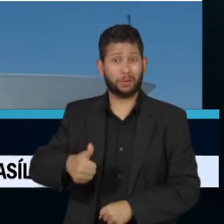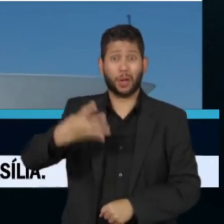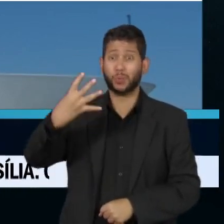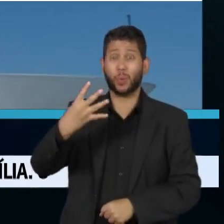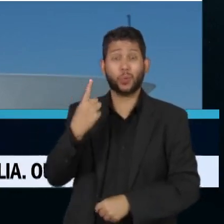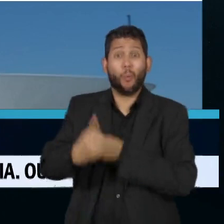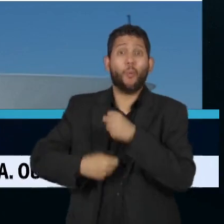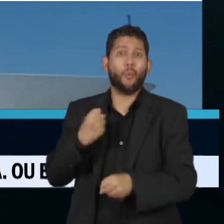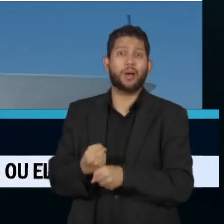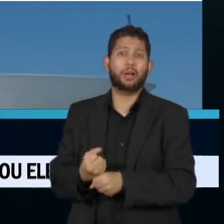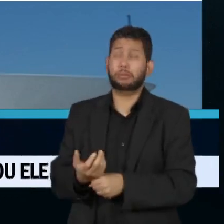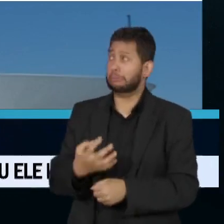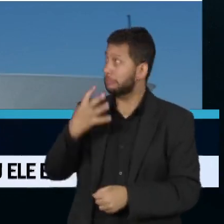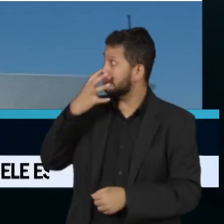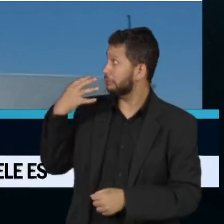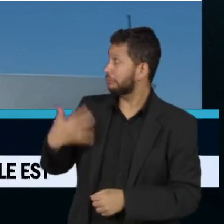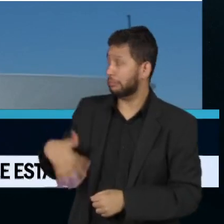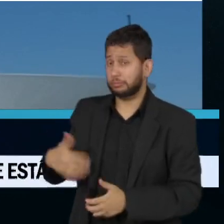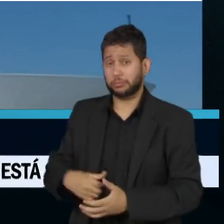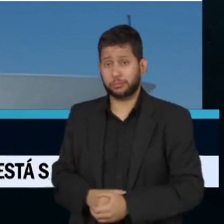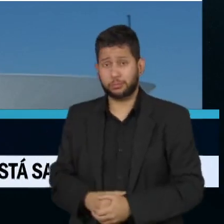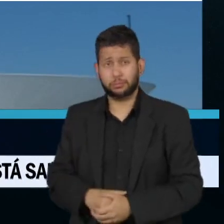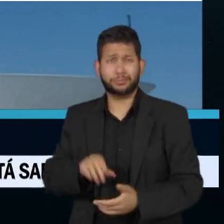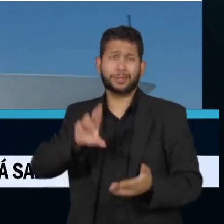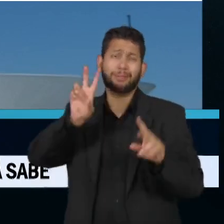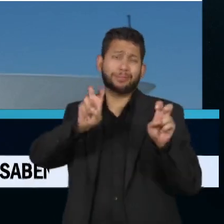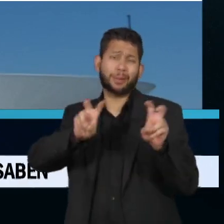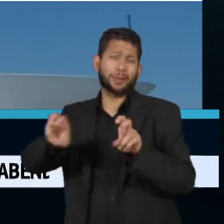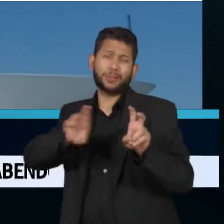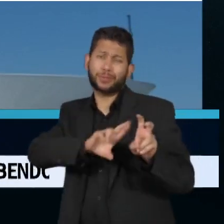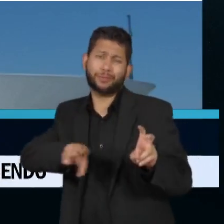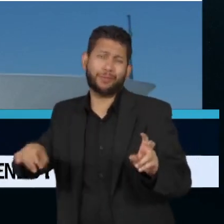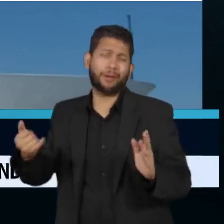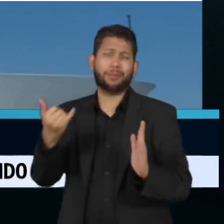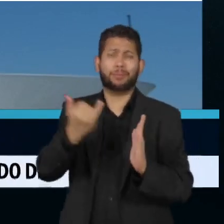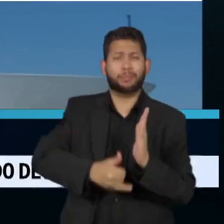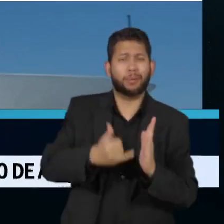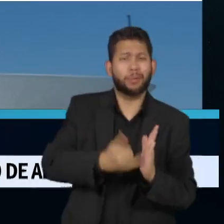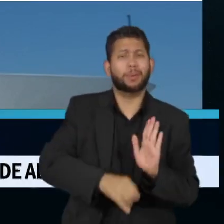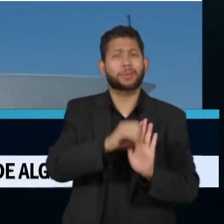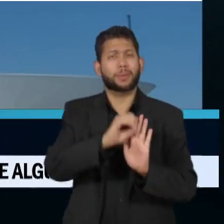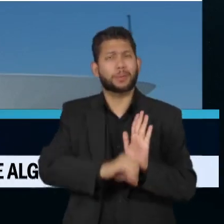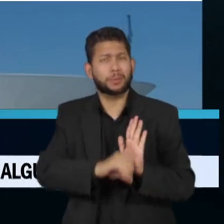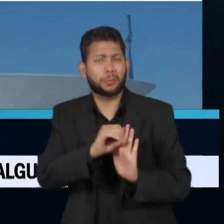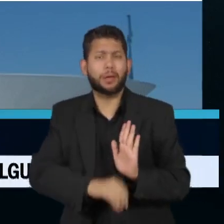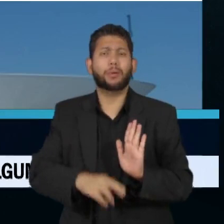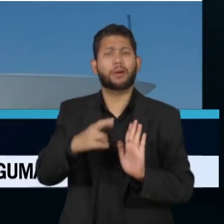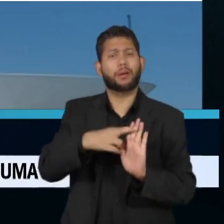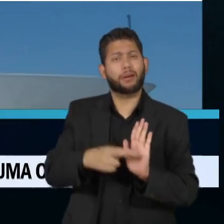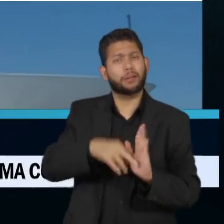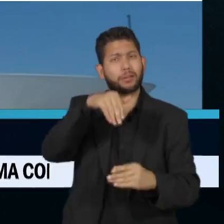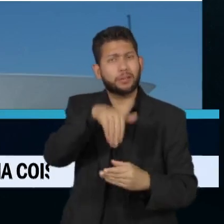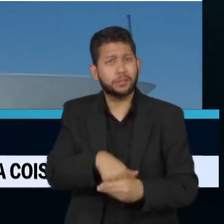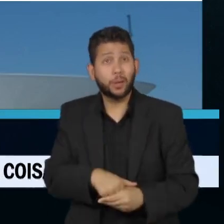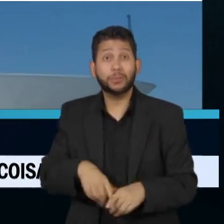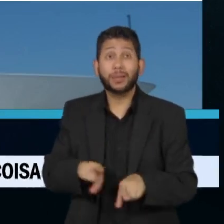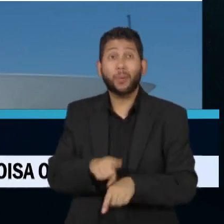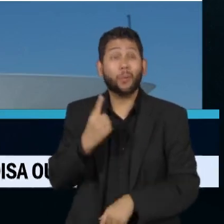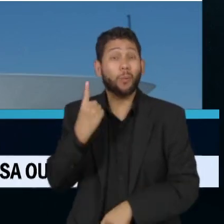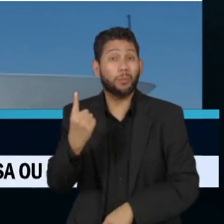único ano, 14. São pautas diversas, como tributação, orçamento, regras eleitorais e uma